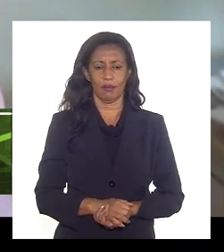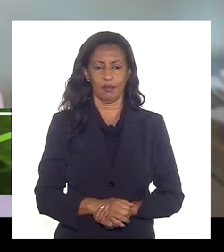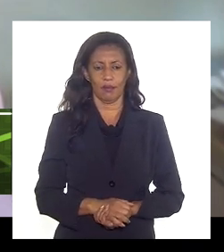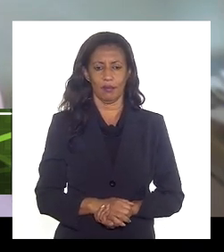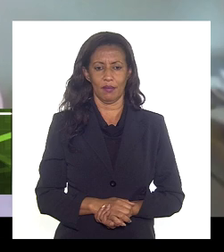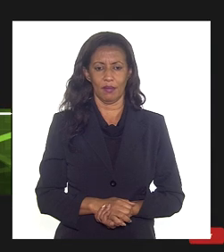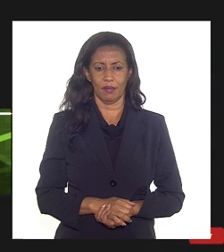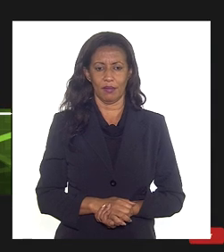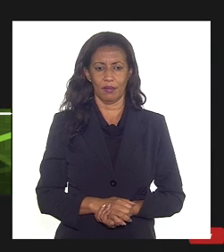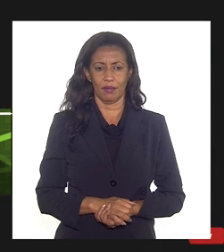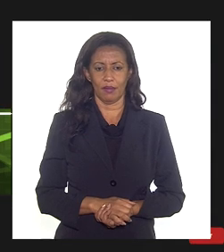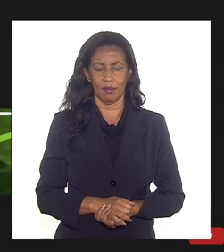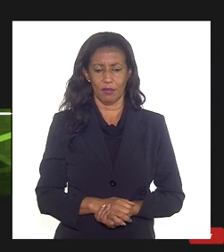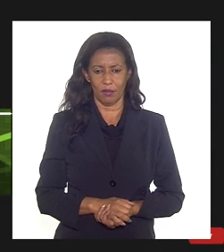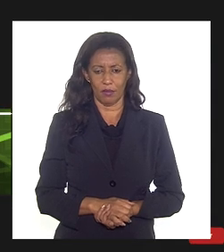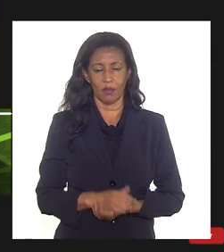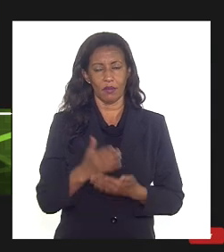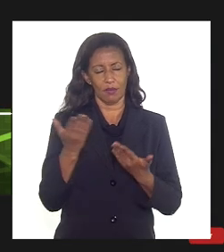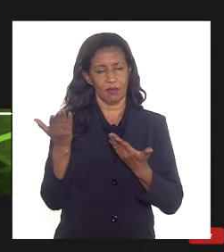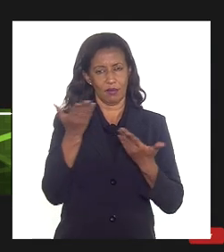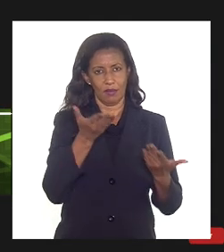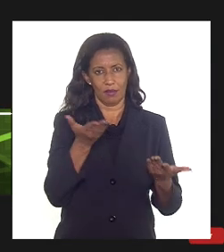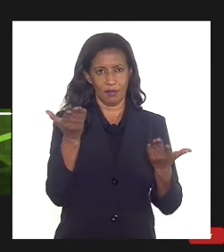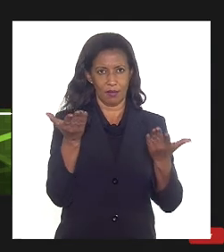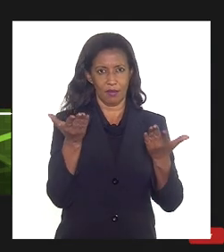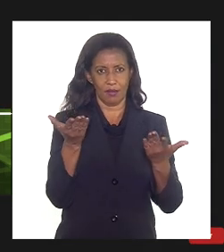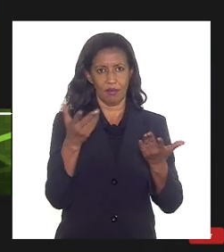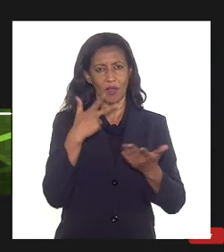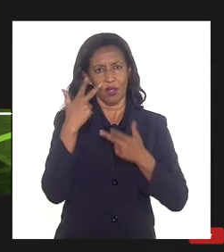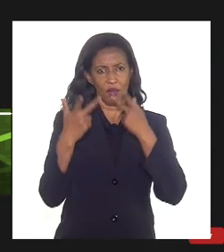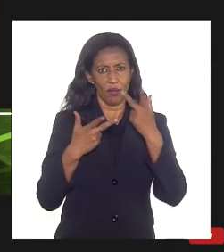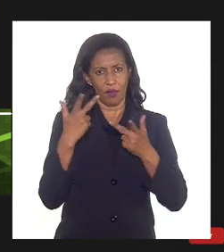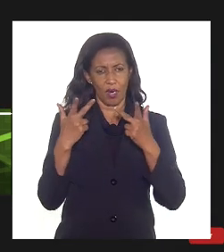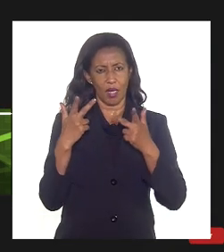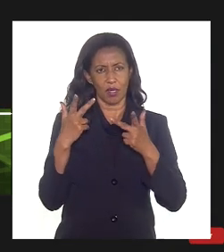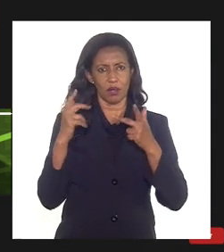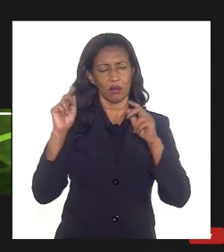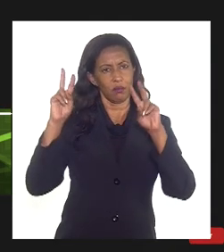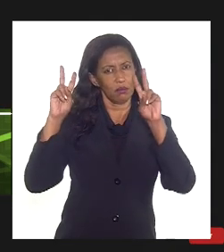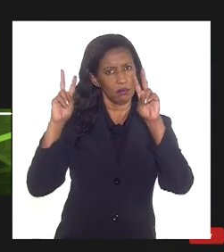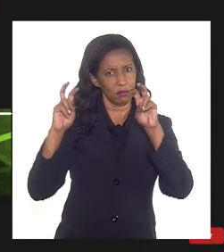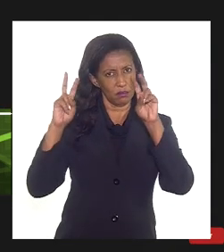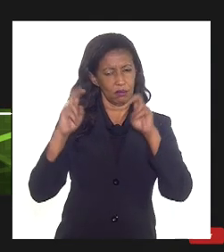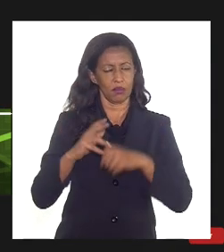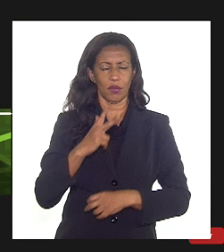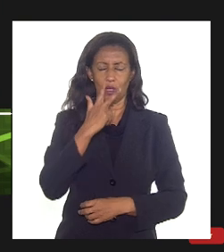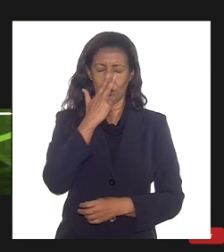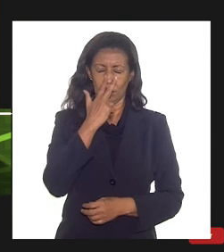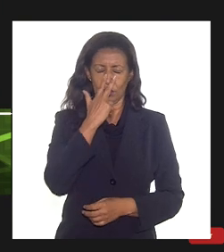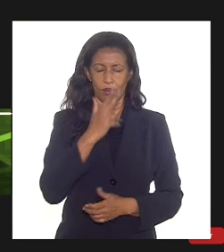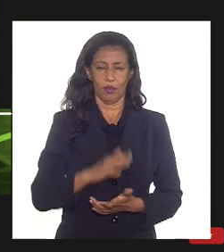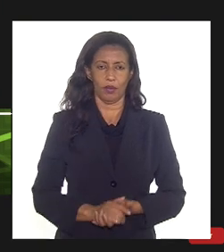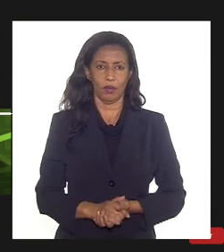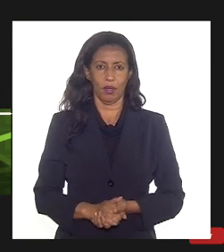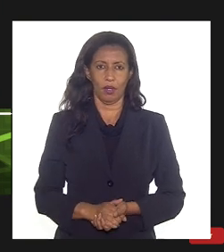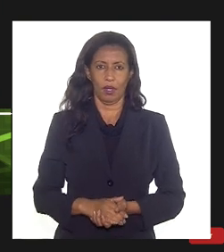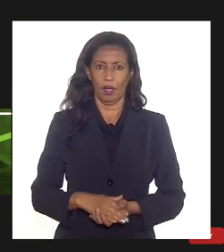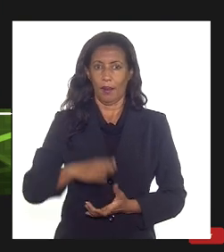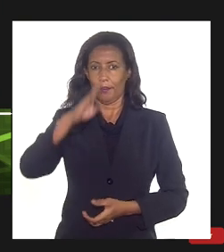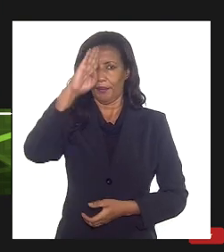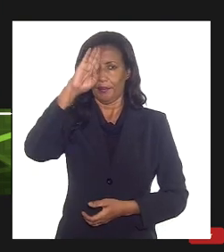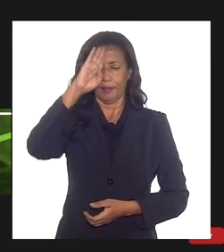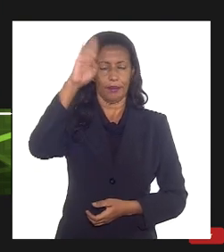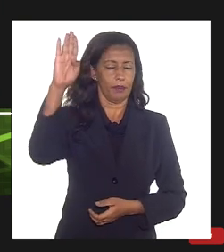então queria que o senhor falasse sobre esse ponto que nos parece o ponto crucial